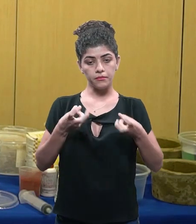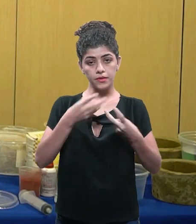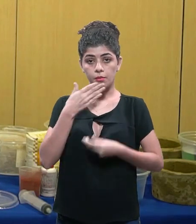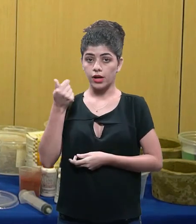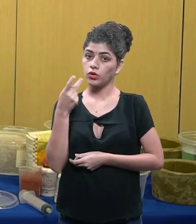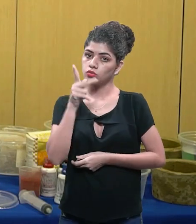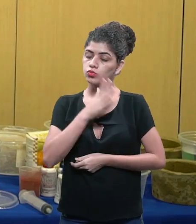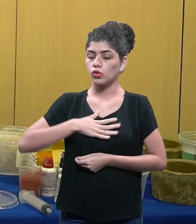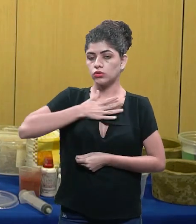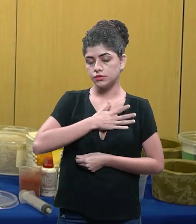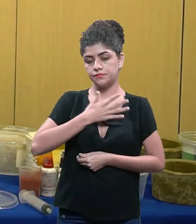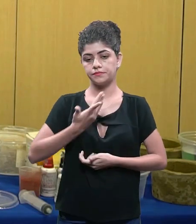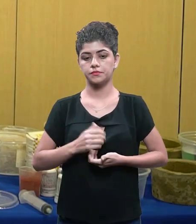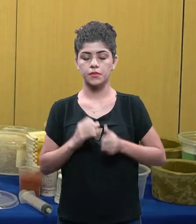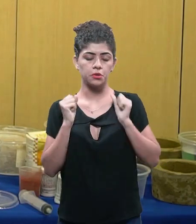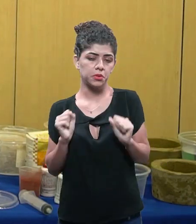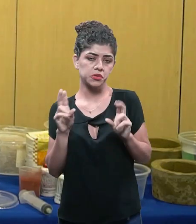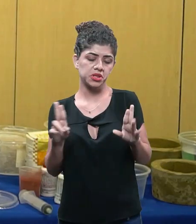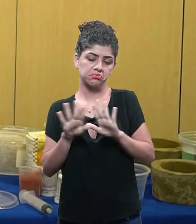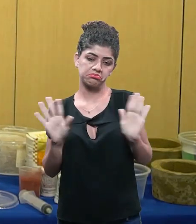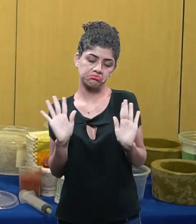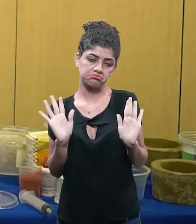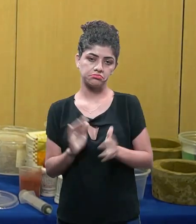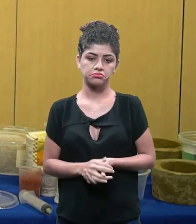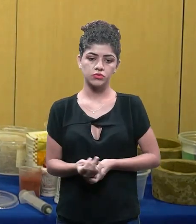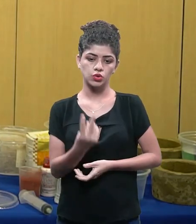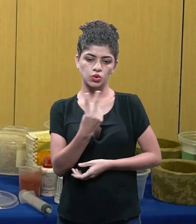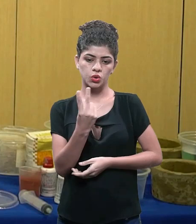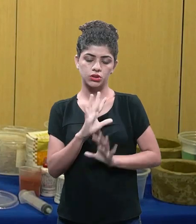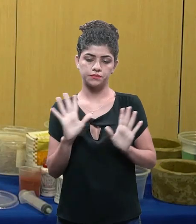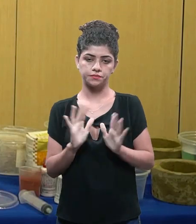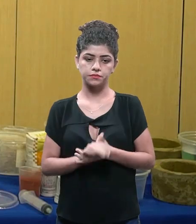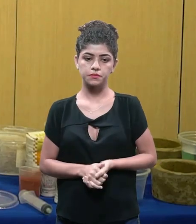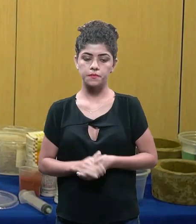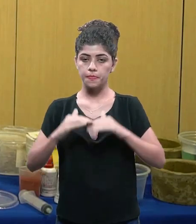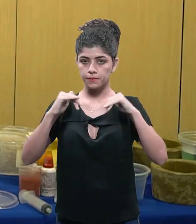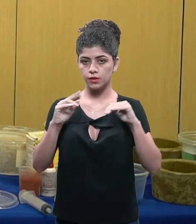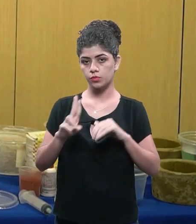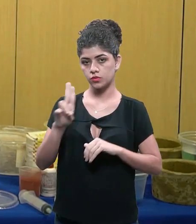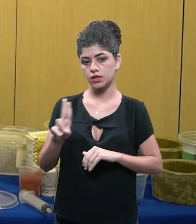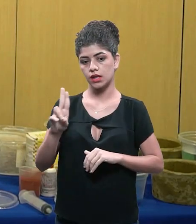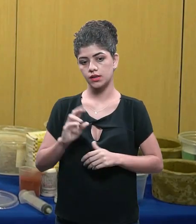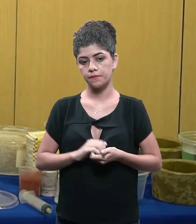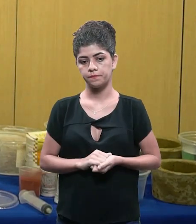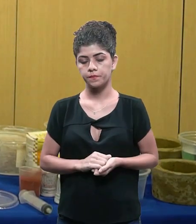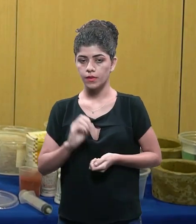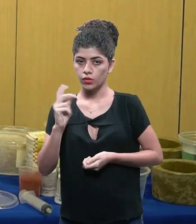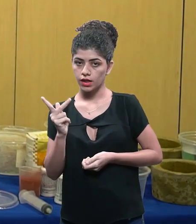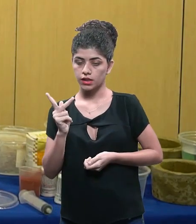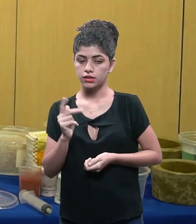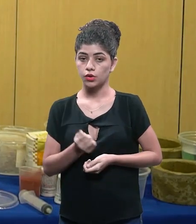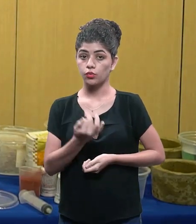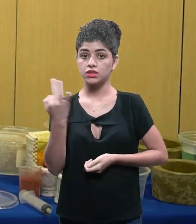teste que tu fizer tu vai perceber qual o melhor qual o pior aqui eu posso usar qualquer um dos dois certo separei um para usar aqui